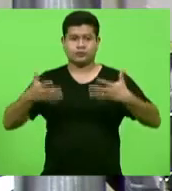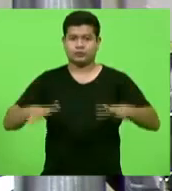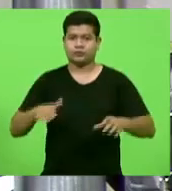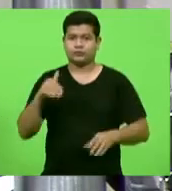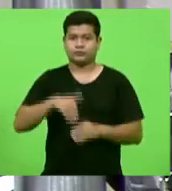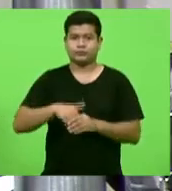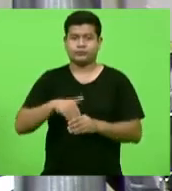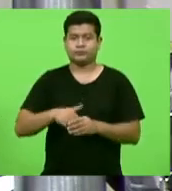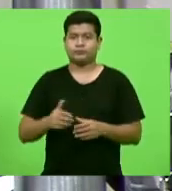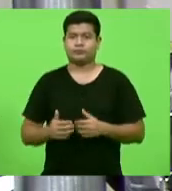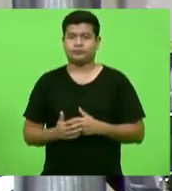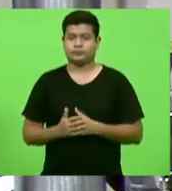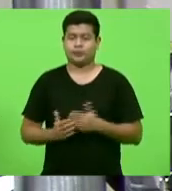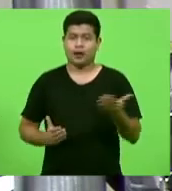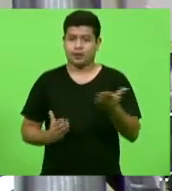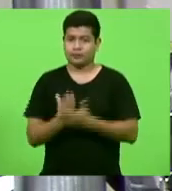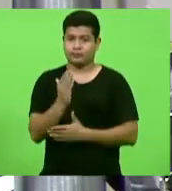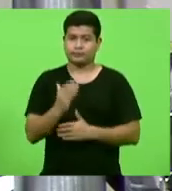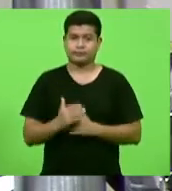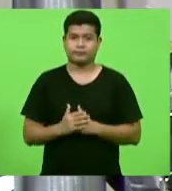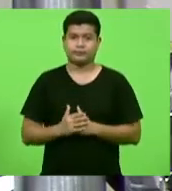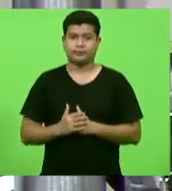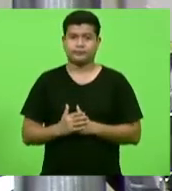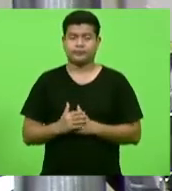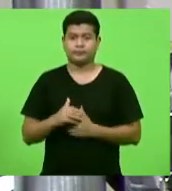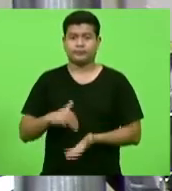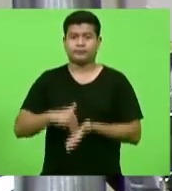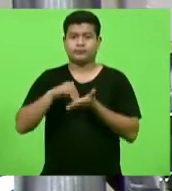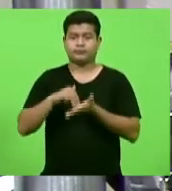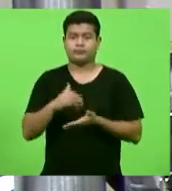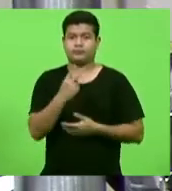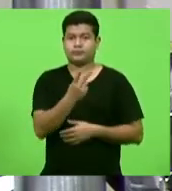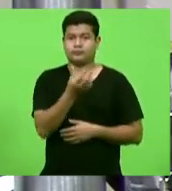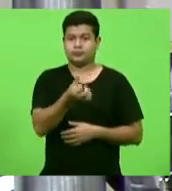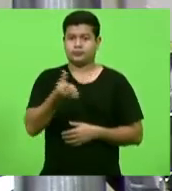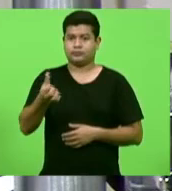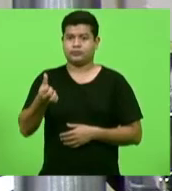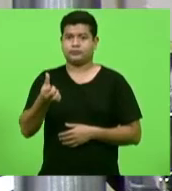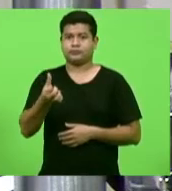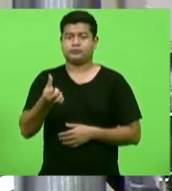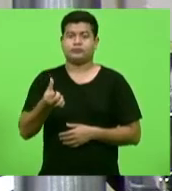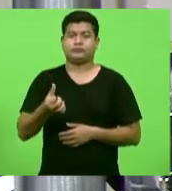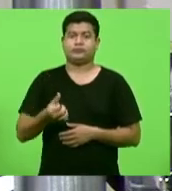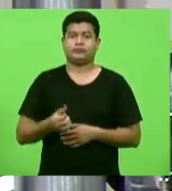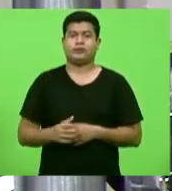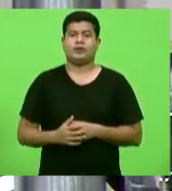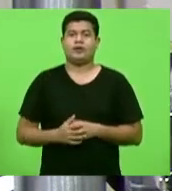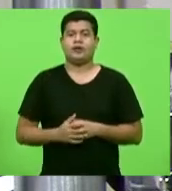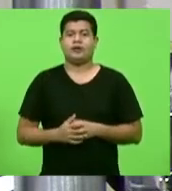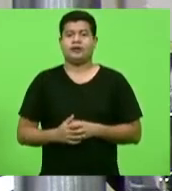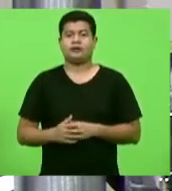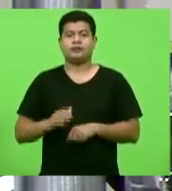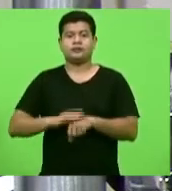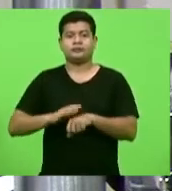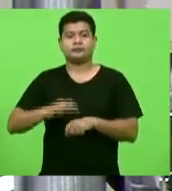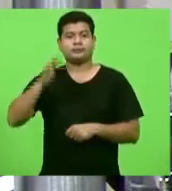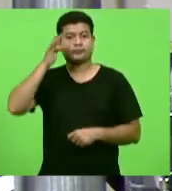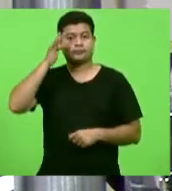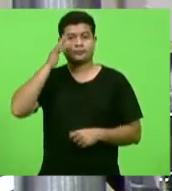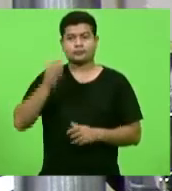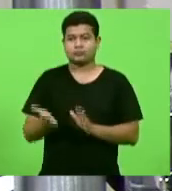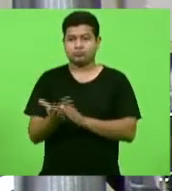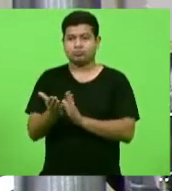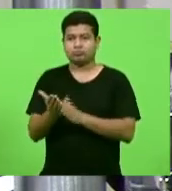queira discutir, em votação? Aprovado. Moção número 266, deputado Fernando Killing, manifestando